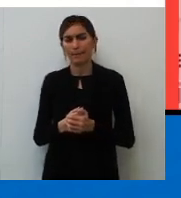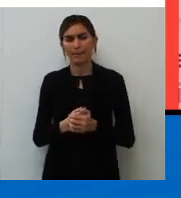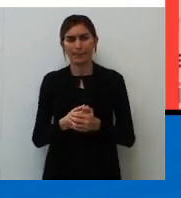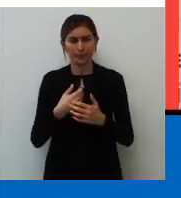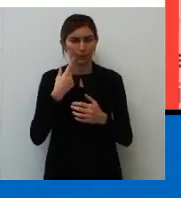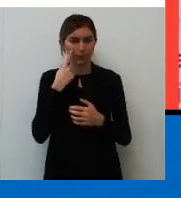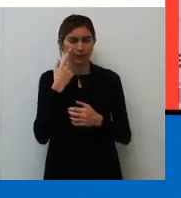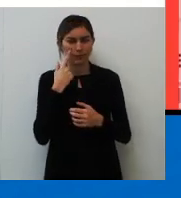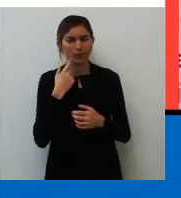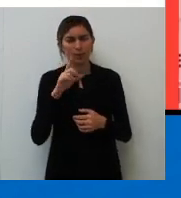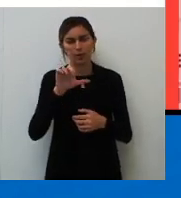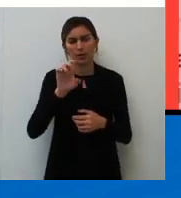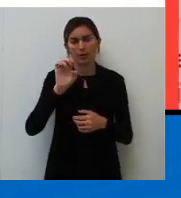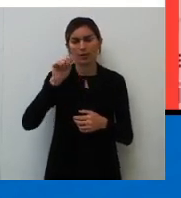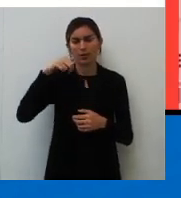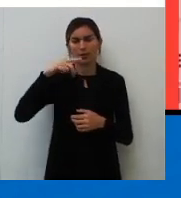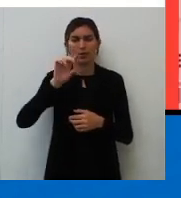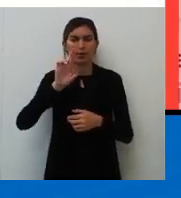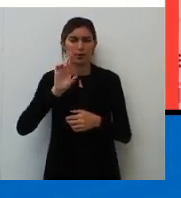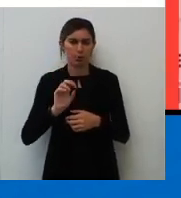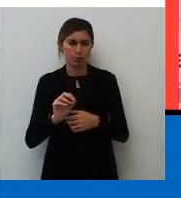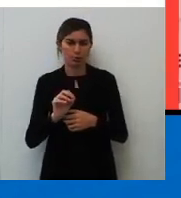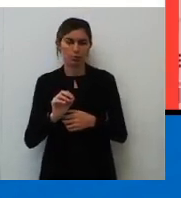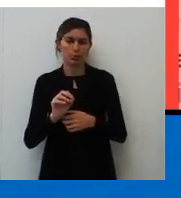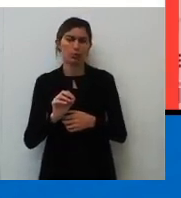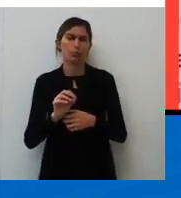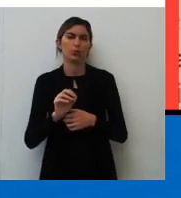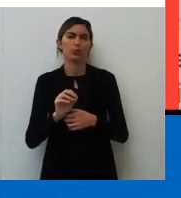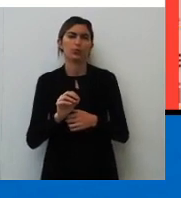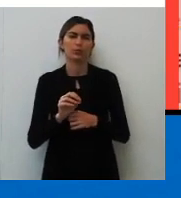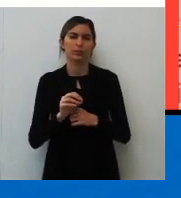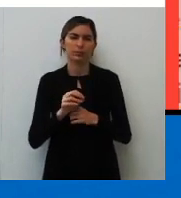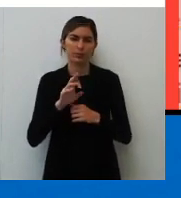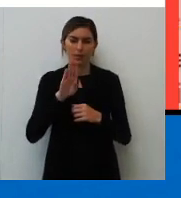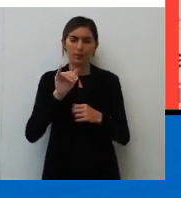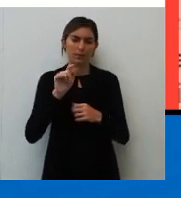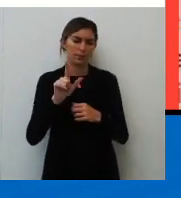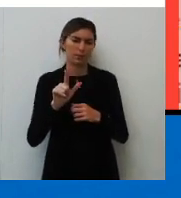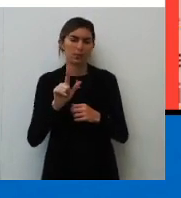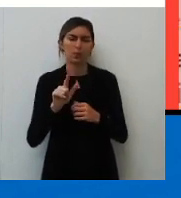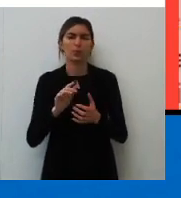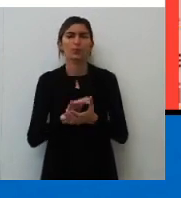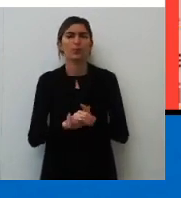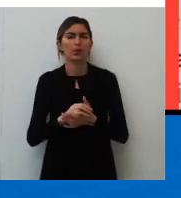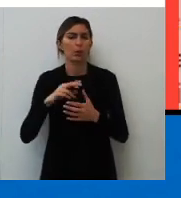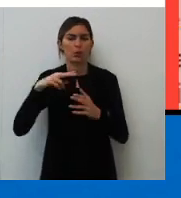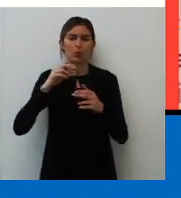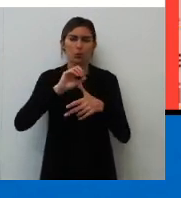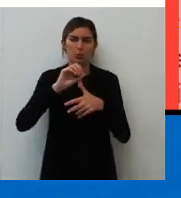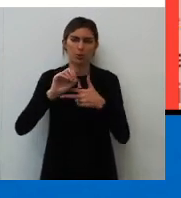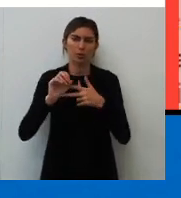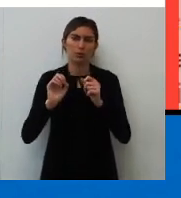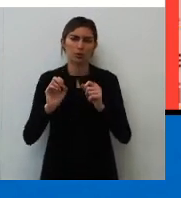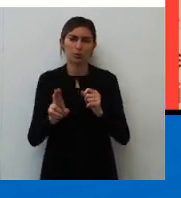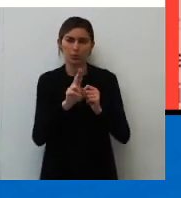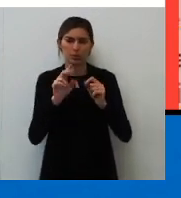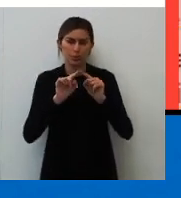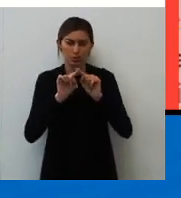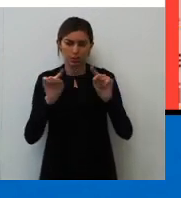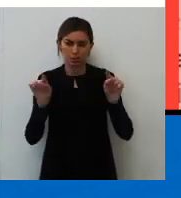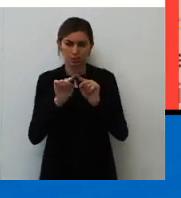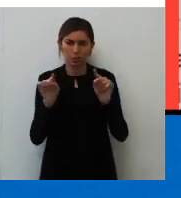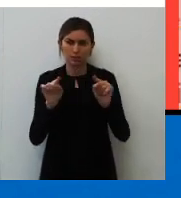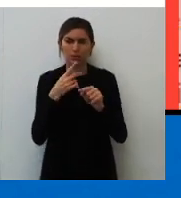Olha aqui, Leandro, Leandro Bil. Alguma coisa? Leandro Bil. No Enem pode utilizar aquele tracinho